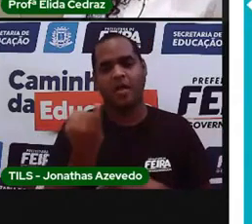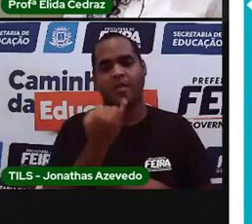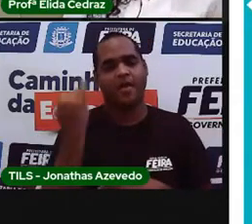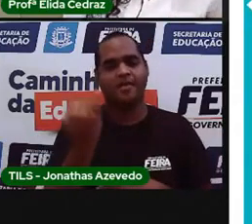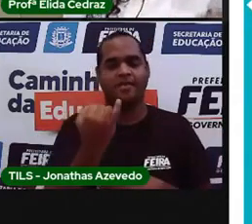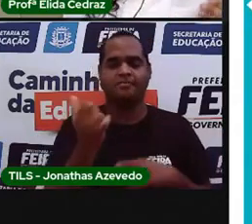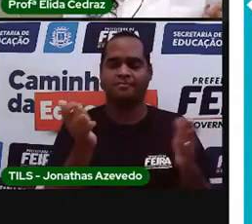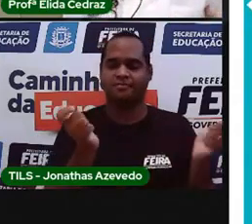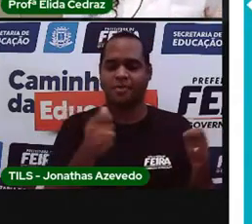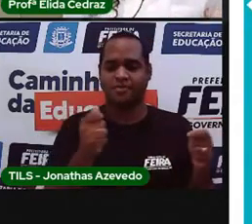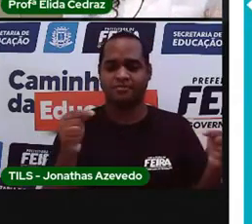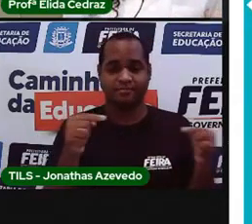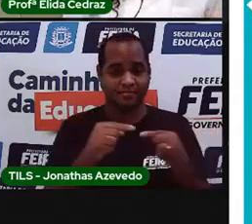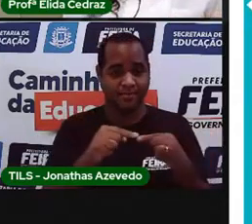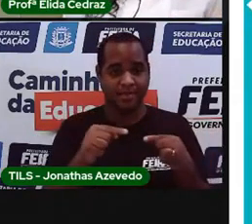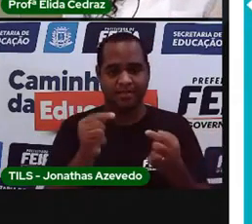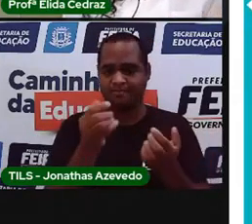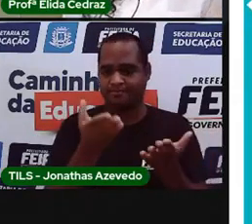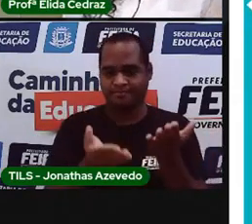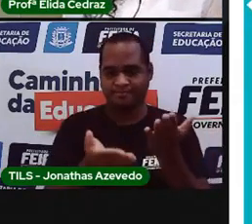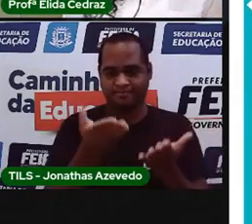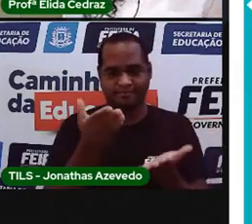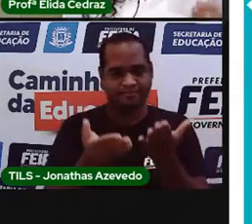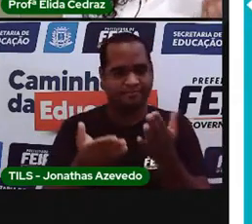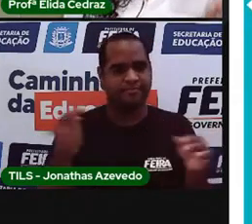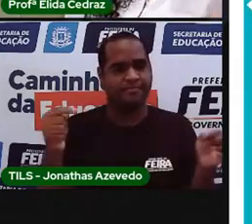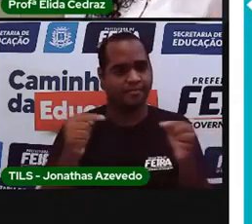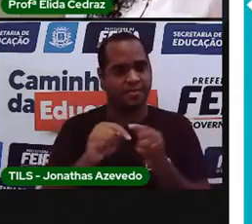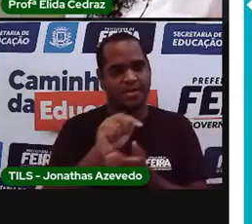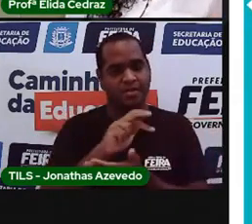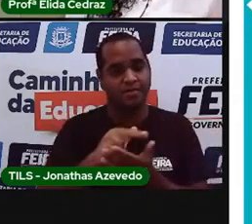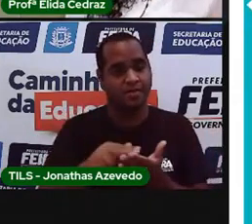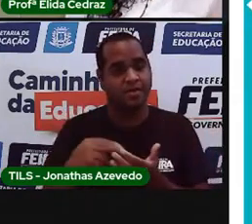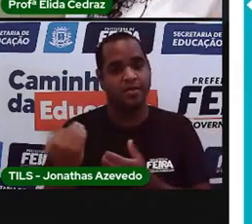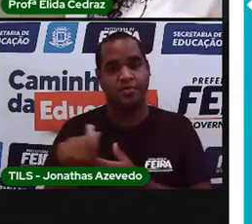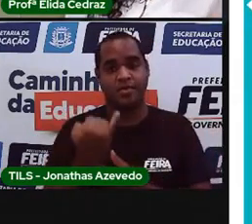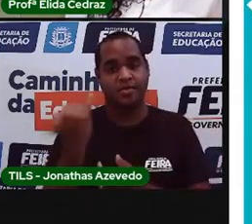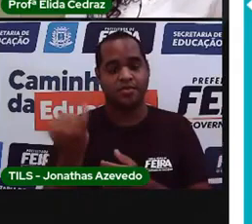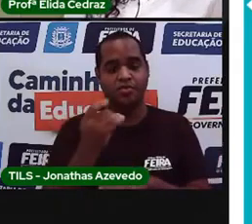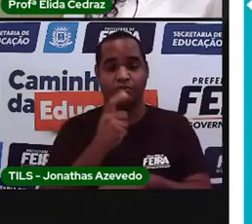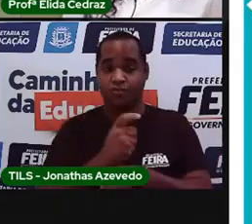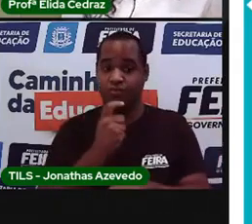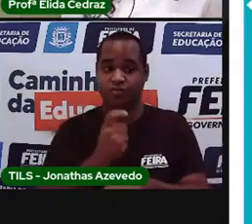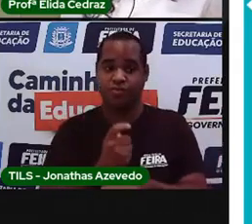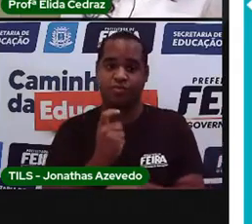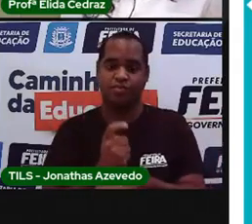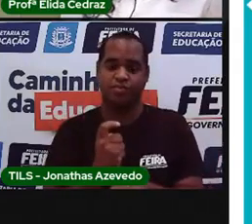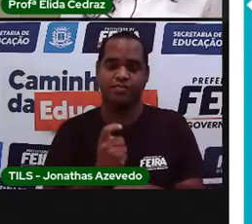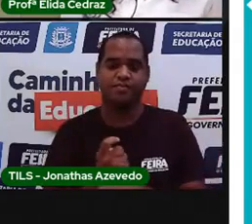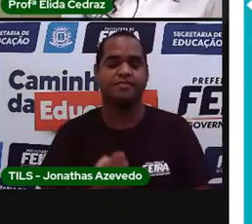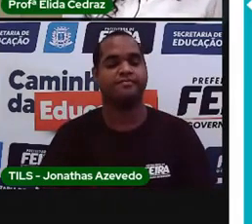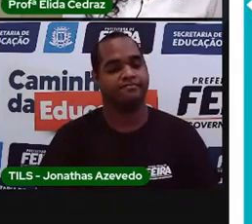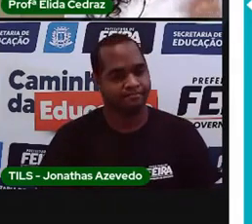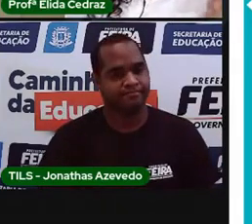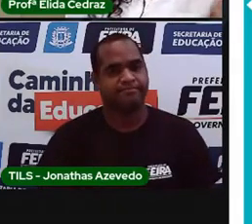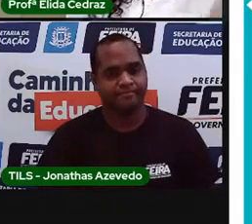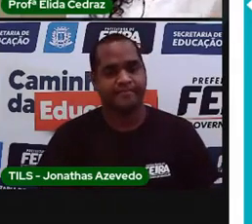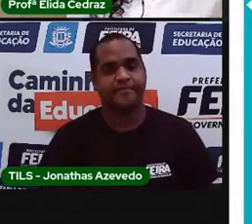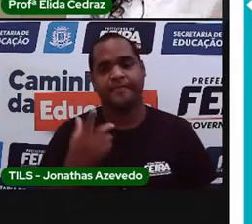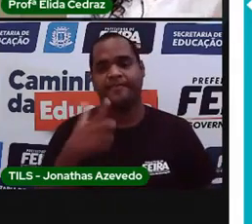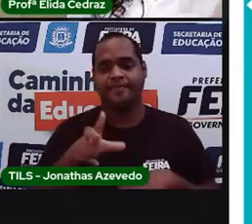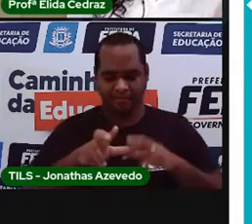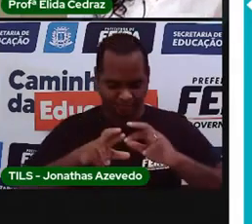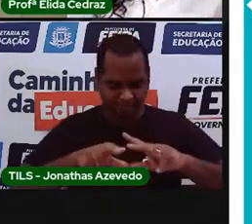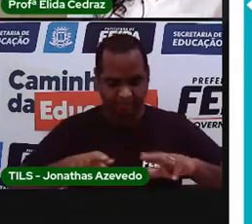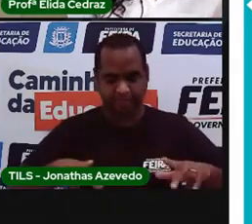servem para pesar os objetos sólidos. E existe a